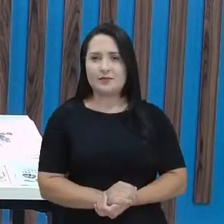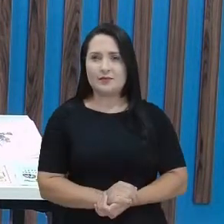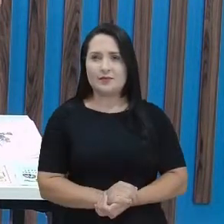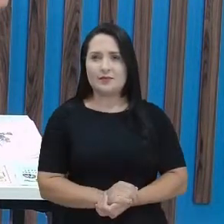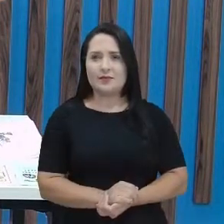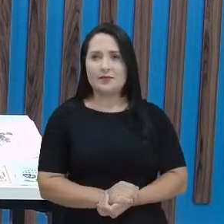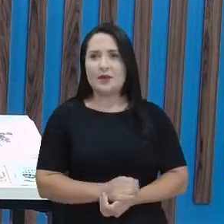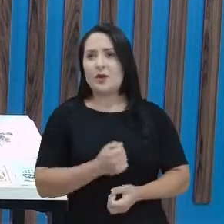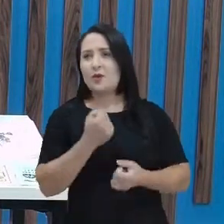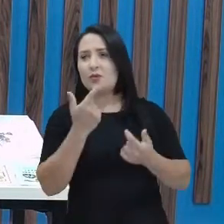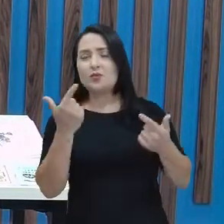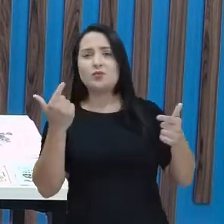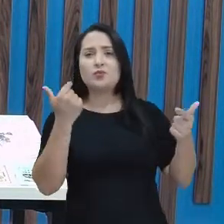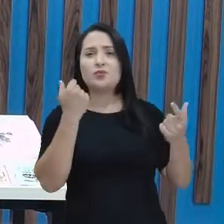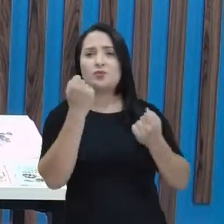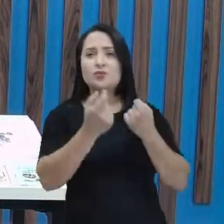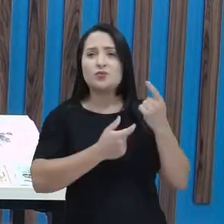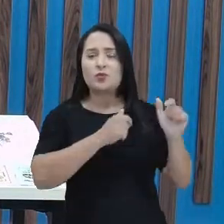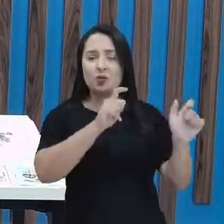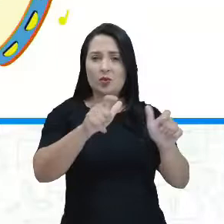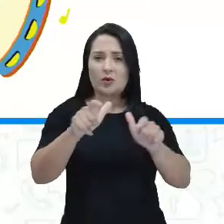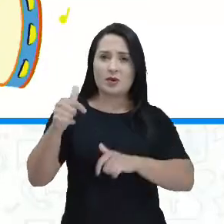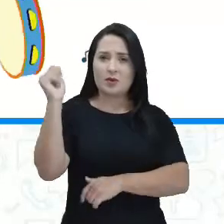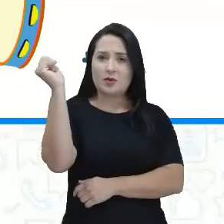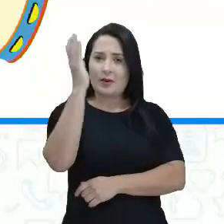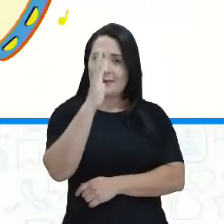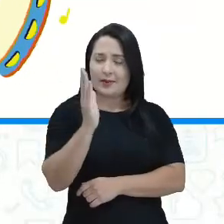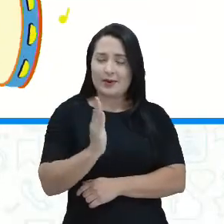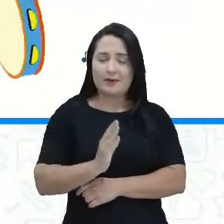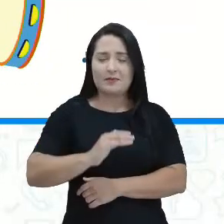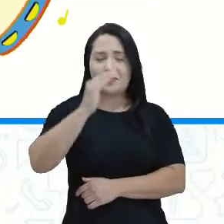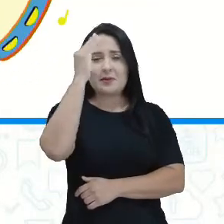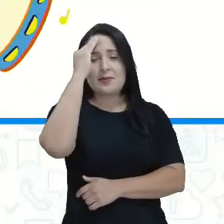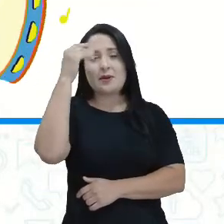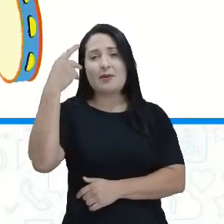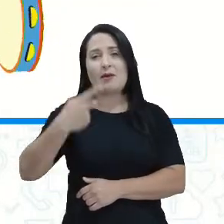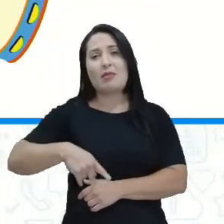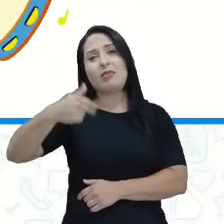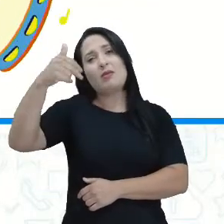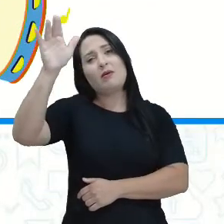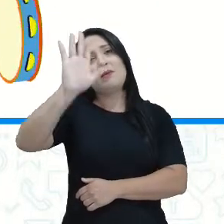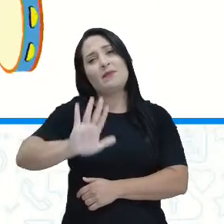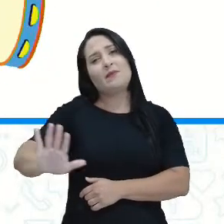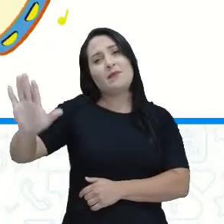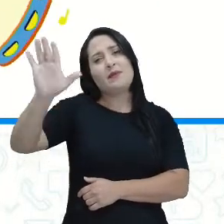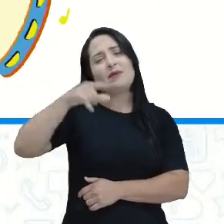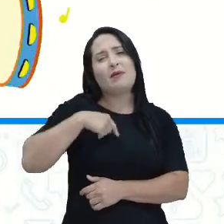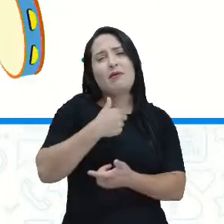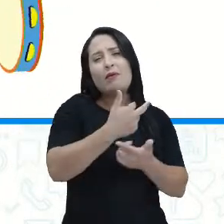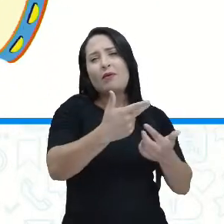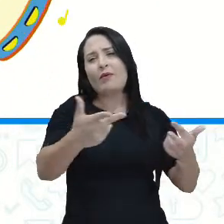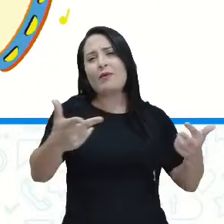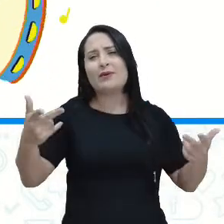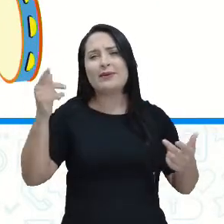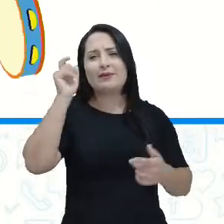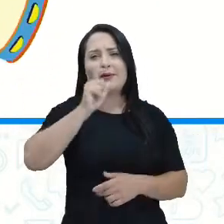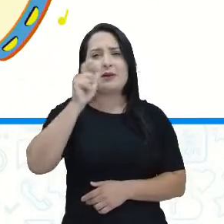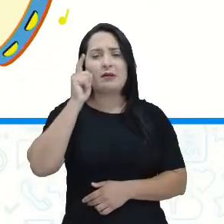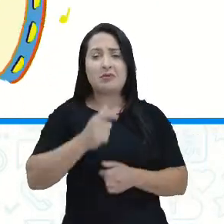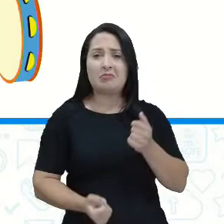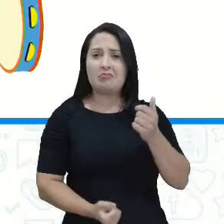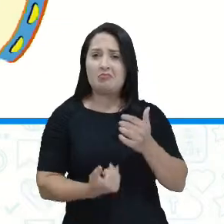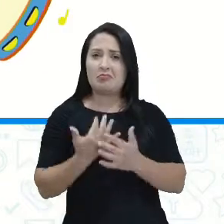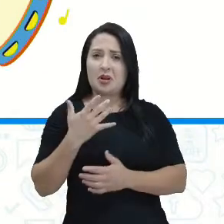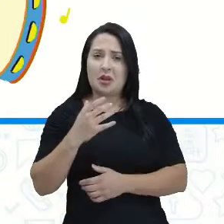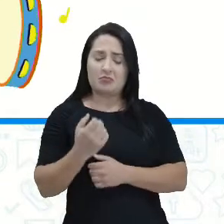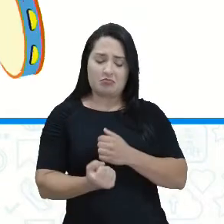partes do Brasil, principalmente no Nordeste, existem formas bem interessantes de se fazer poesia.